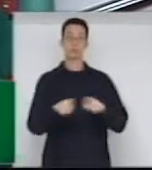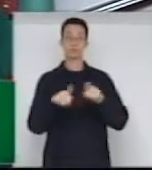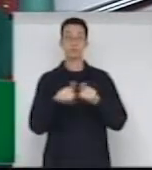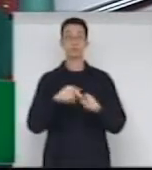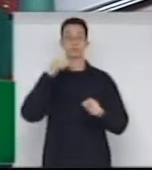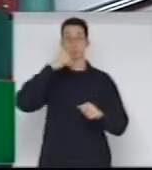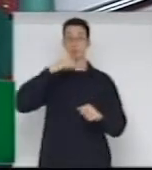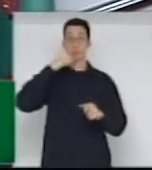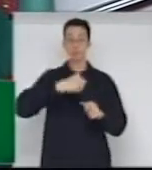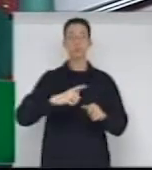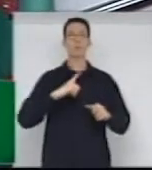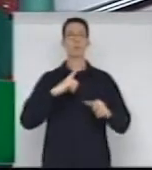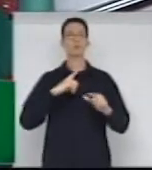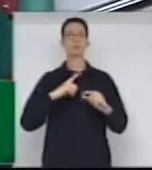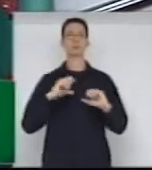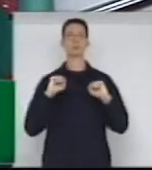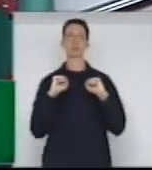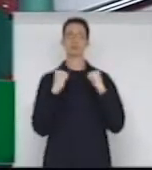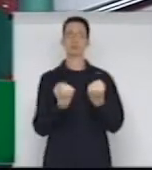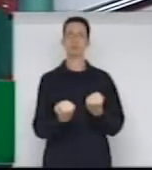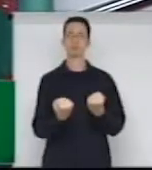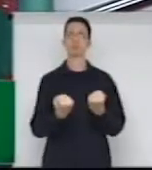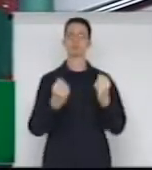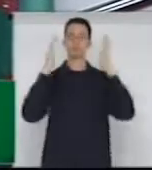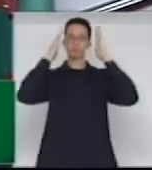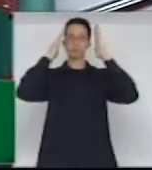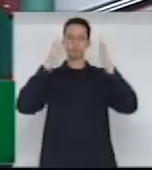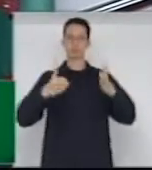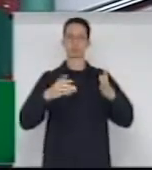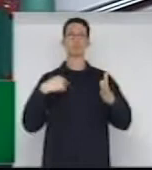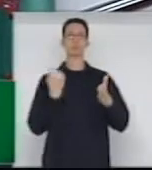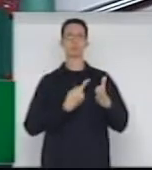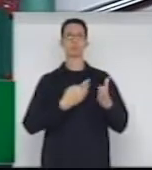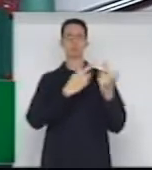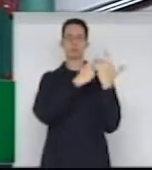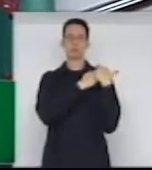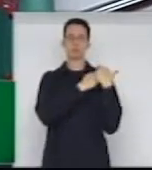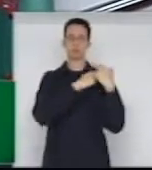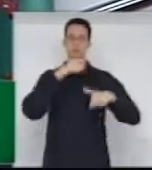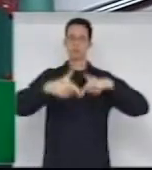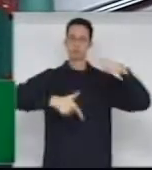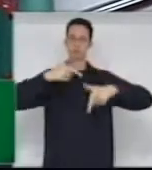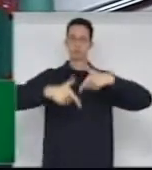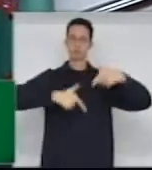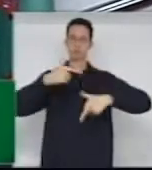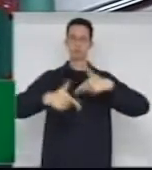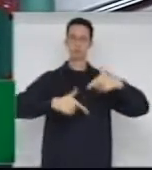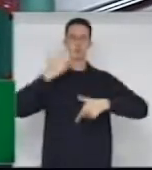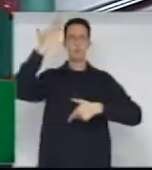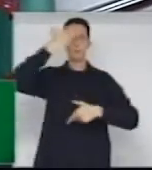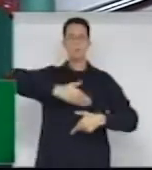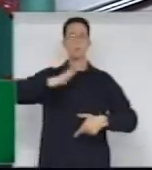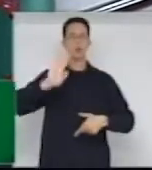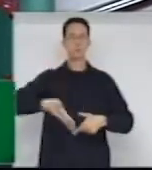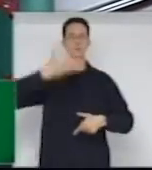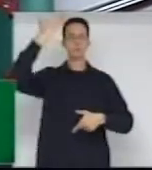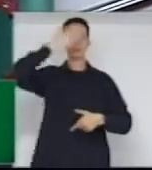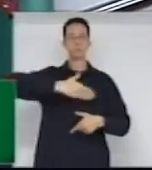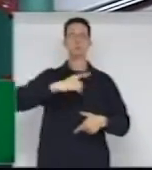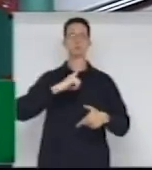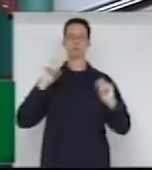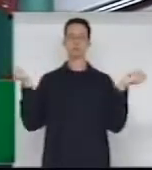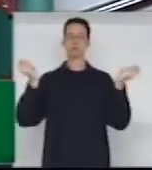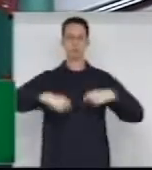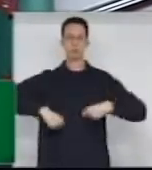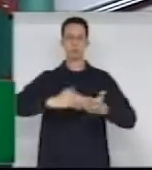estão dispostas e comprometidas com a função que irão exercer. mostraram que são competentes desde o